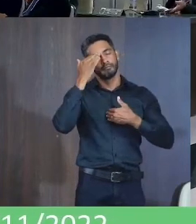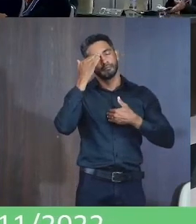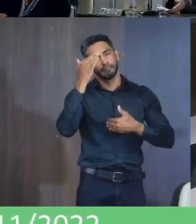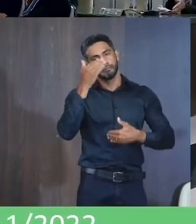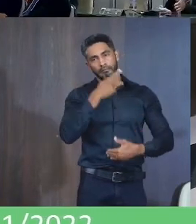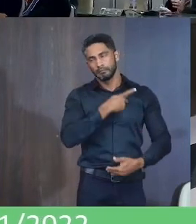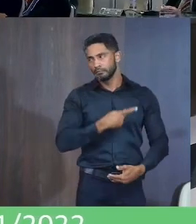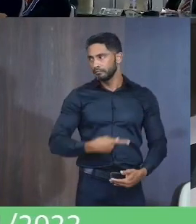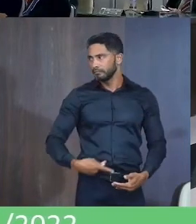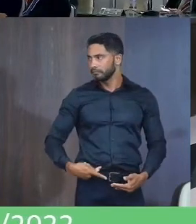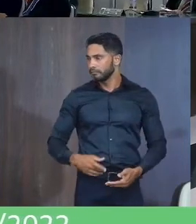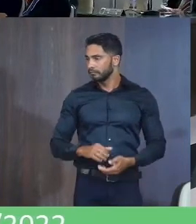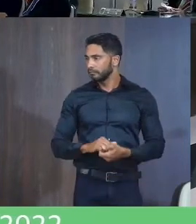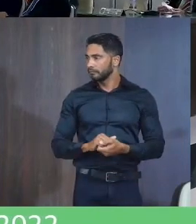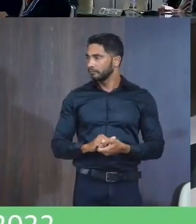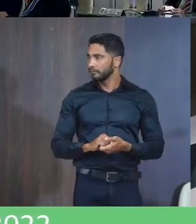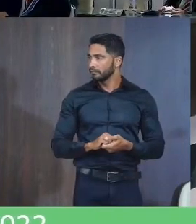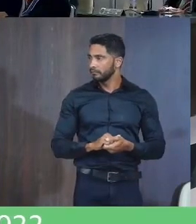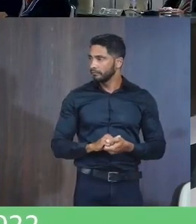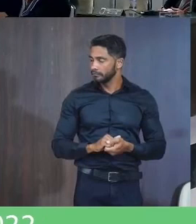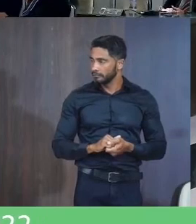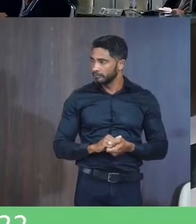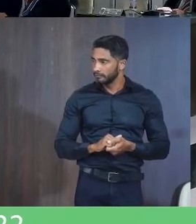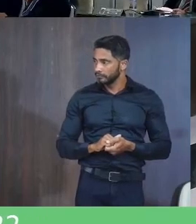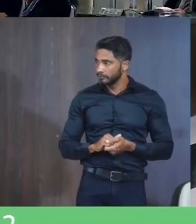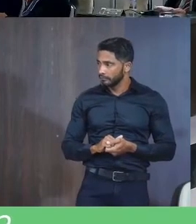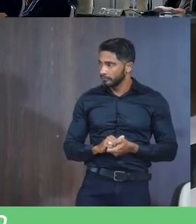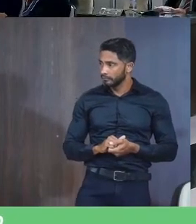obrigada Senhora Presidente Uma parte colega Sim